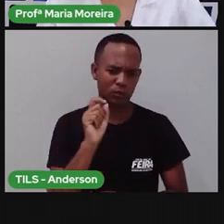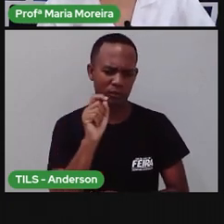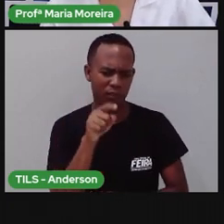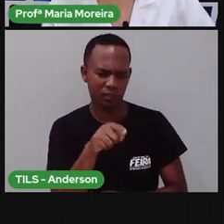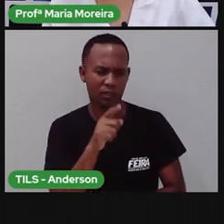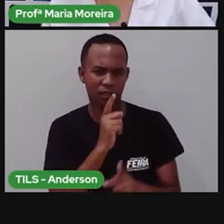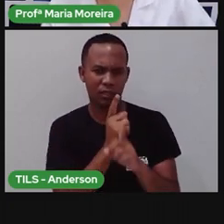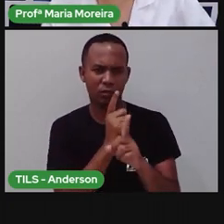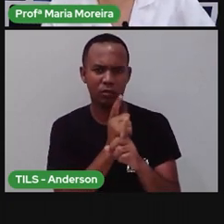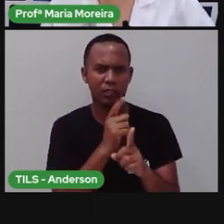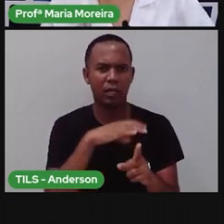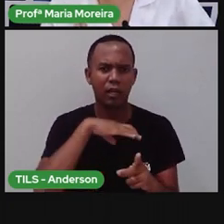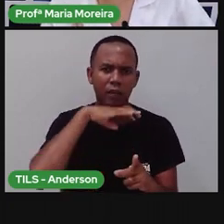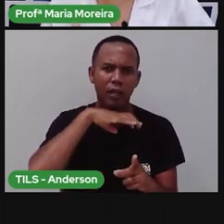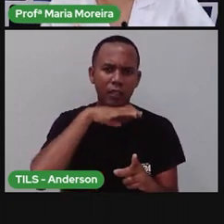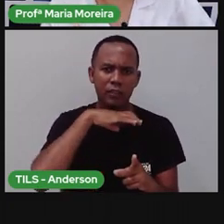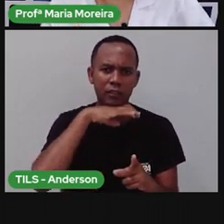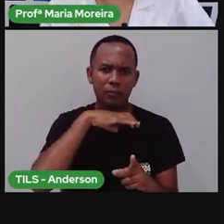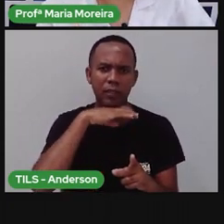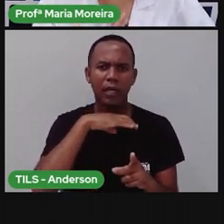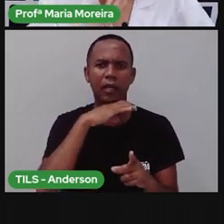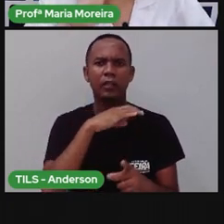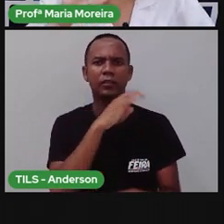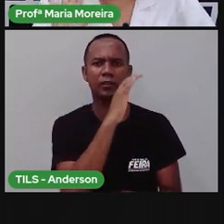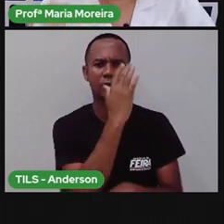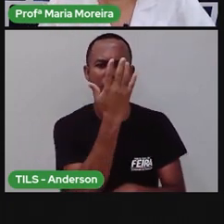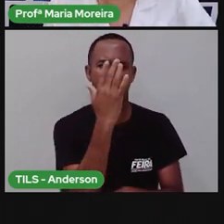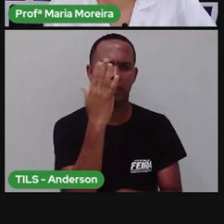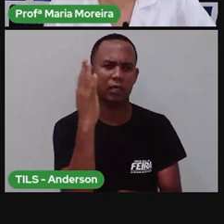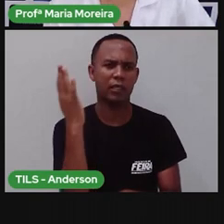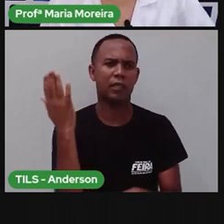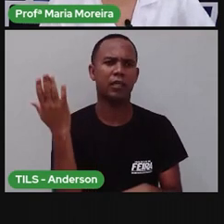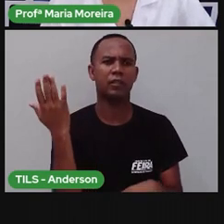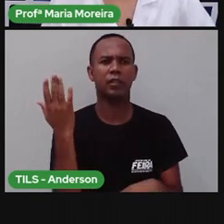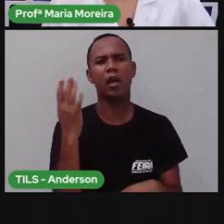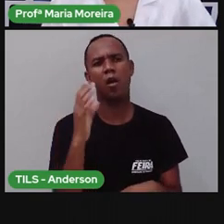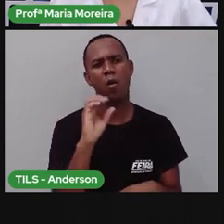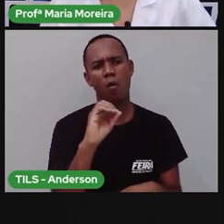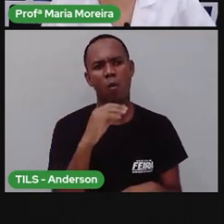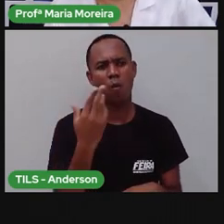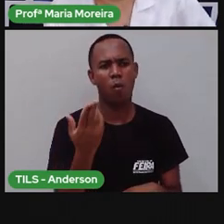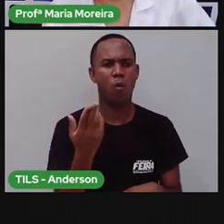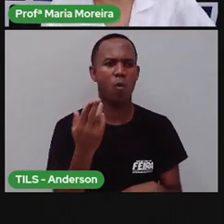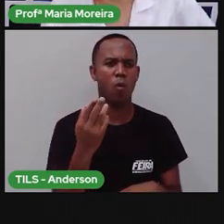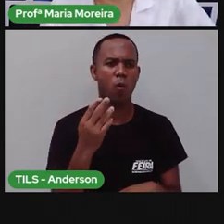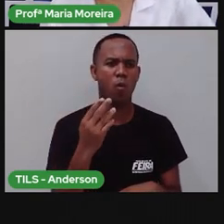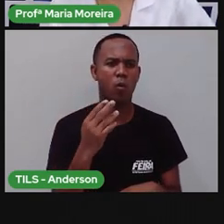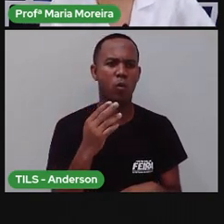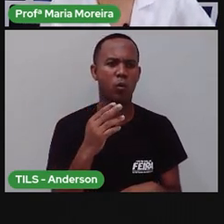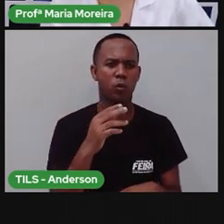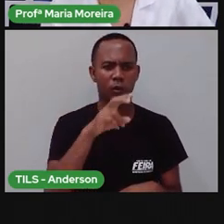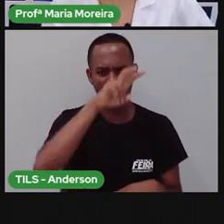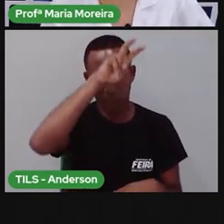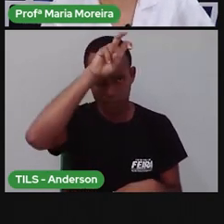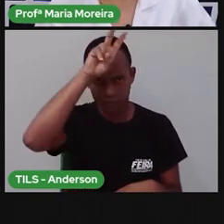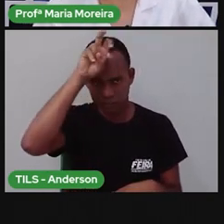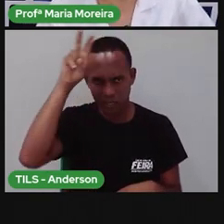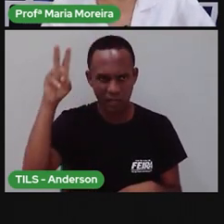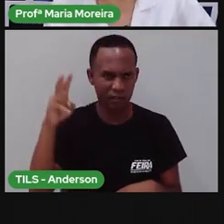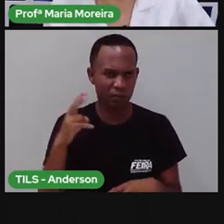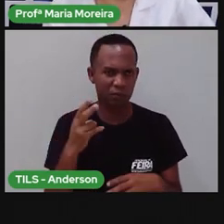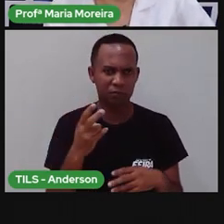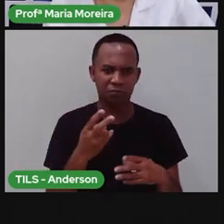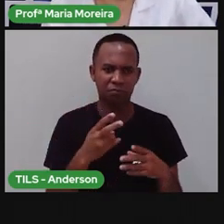Que podem ser animais, podem ser plantas, né? Fica aquela marcazinha lá. Inseto. Bom, que